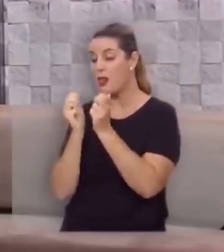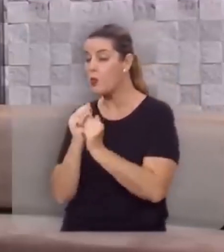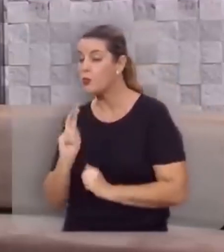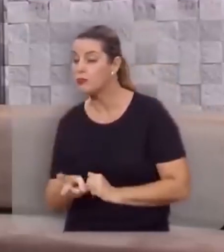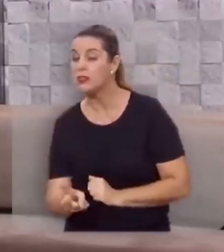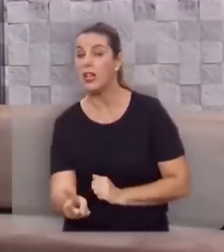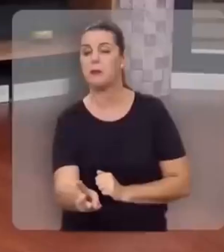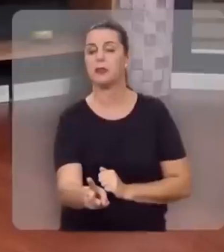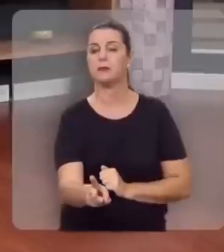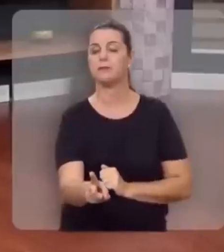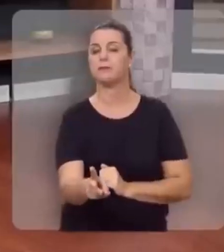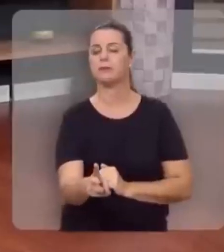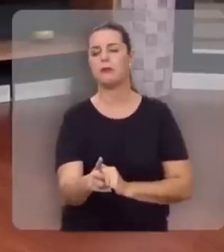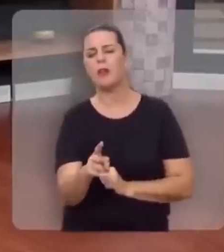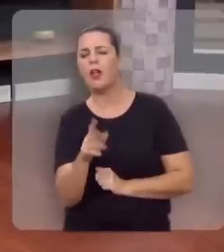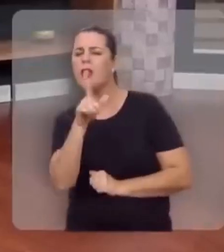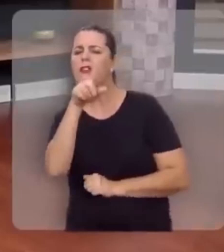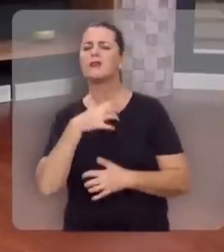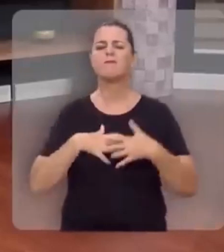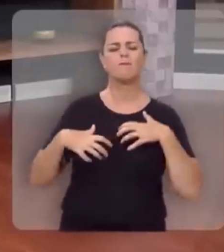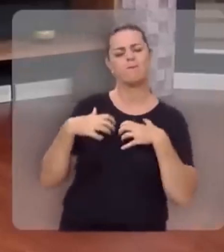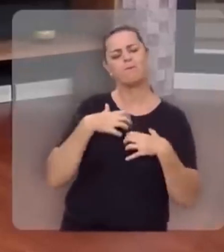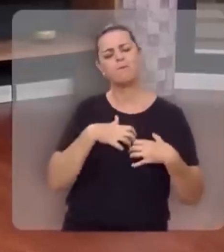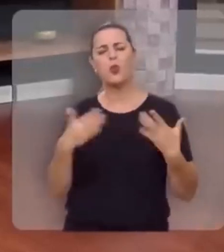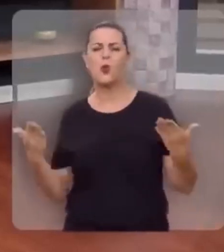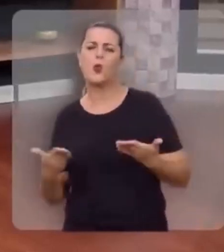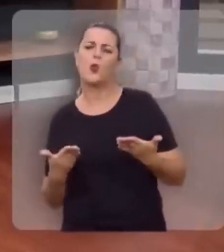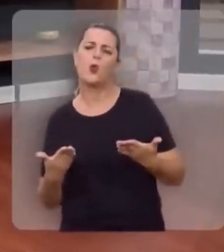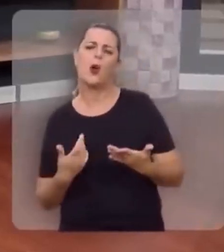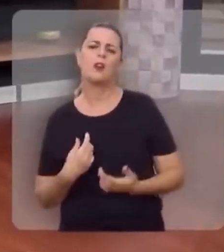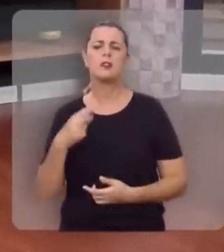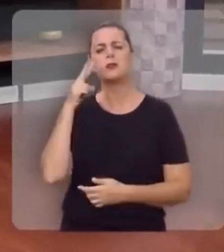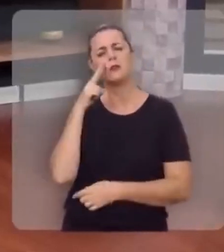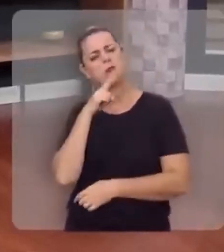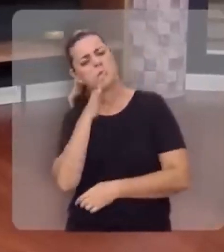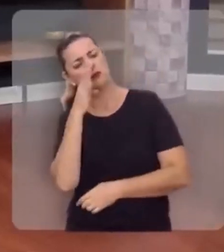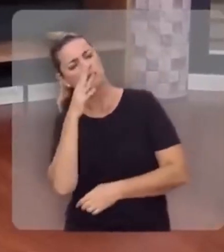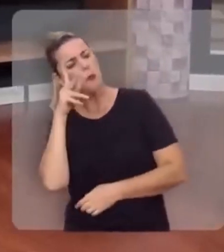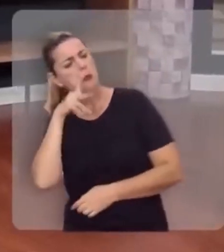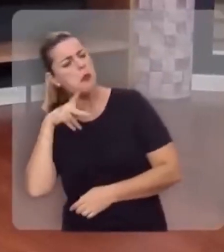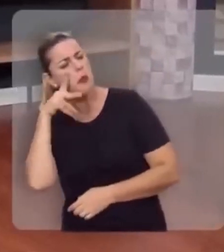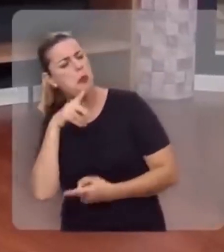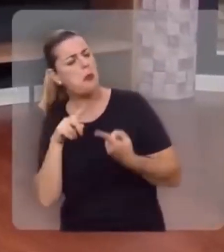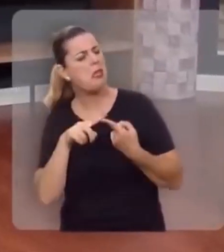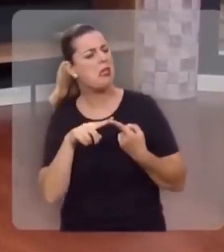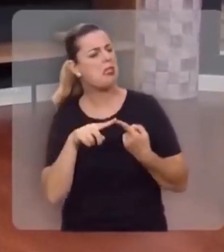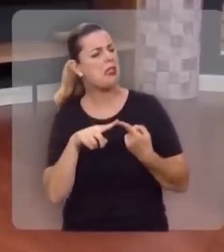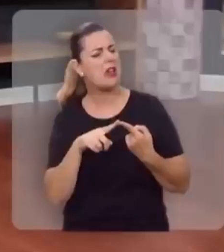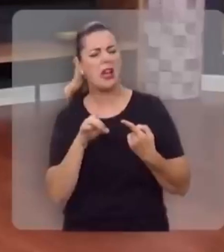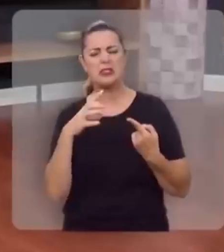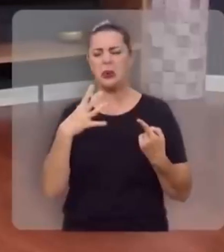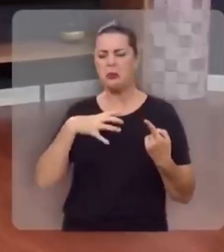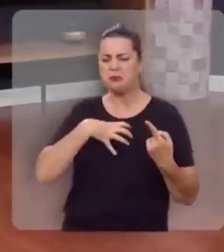Talvez você hoje está aflito, você olha para o cenário político, e só encontra